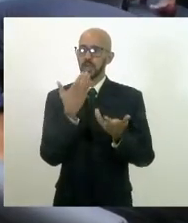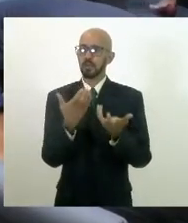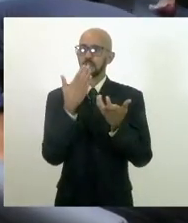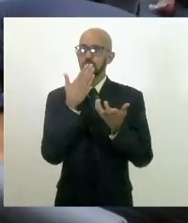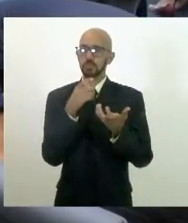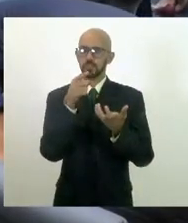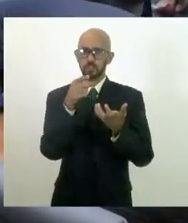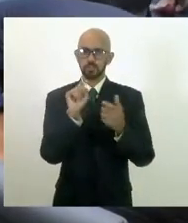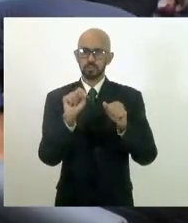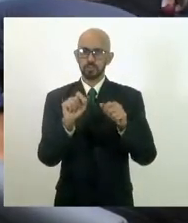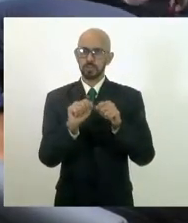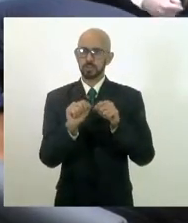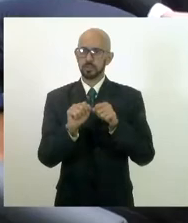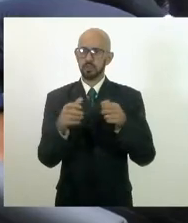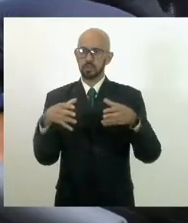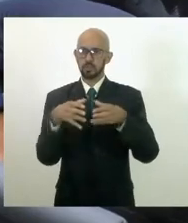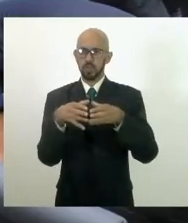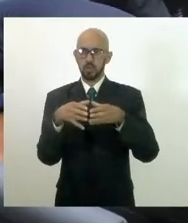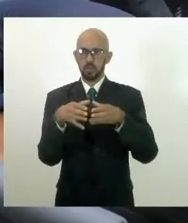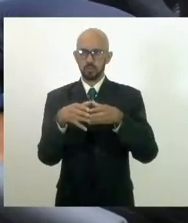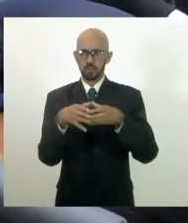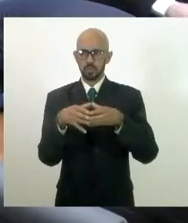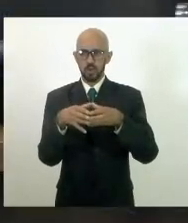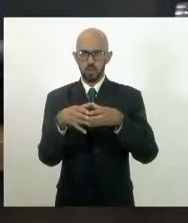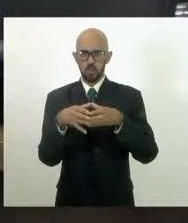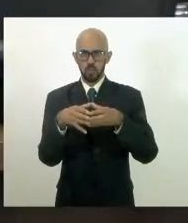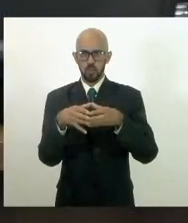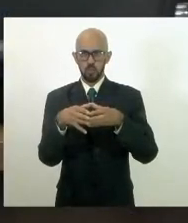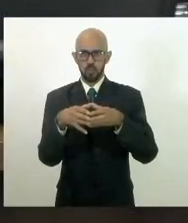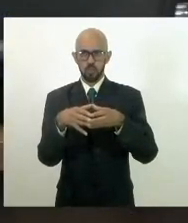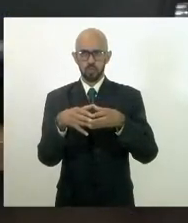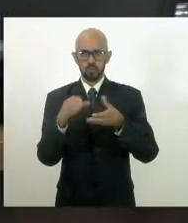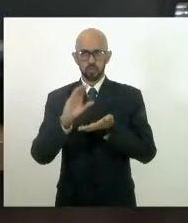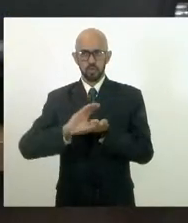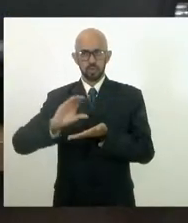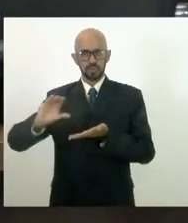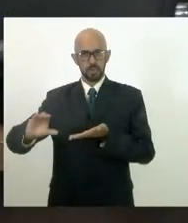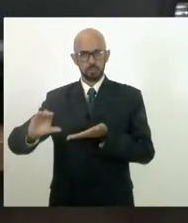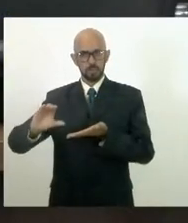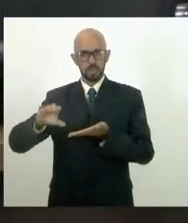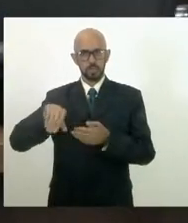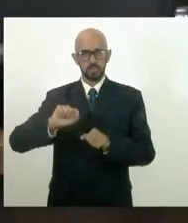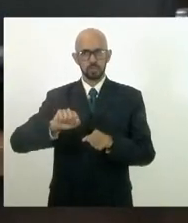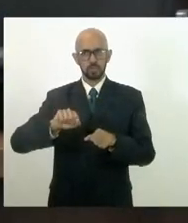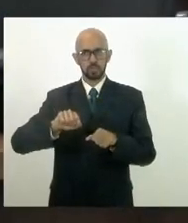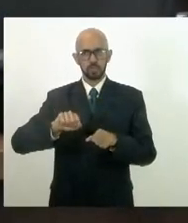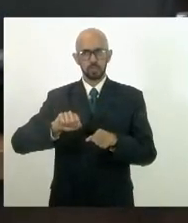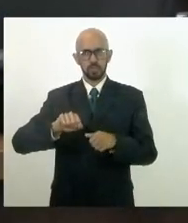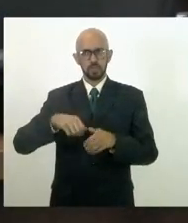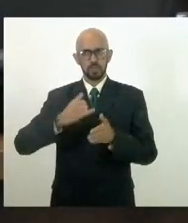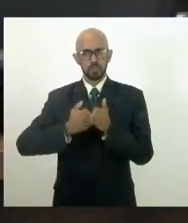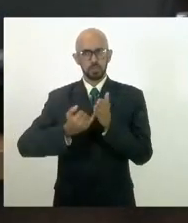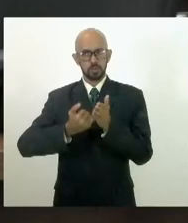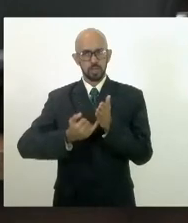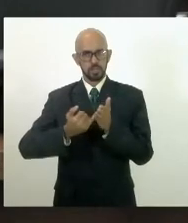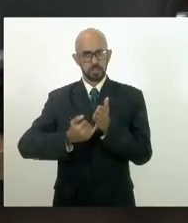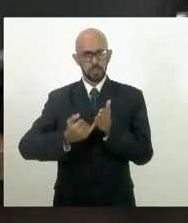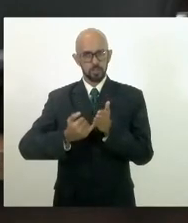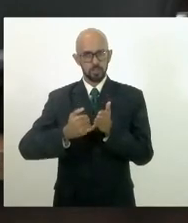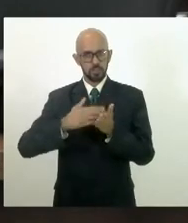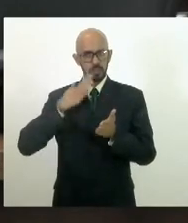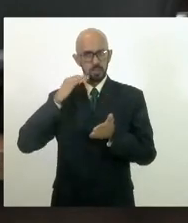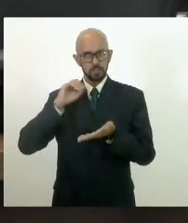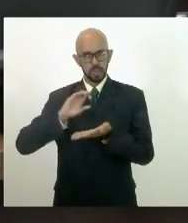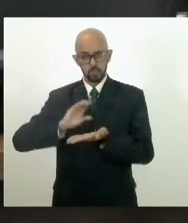uma comissão em conjunto da Comissão de Tributação e a Comissão de Orçamento para poder acompanhar os investimentos desse recurso